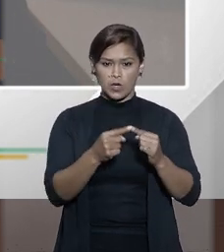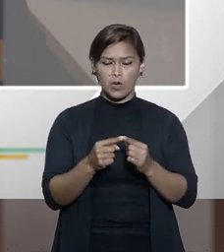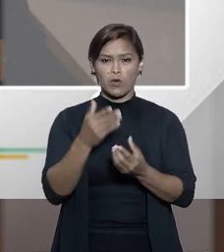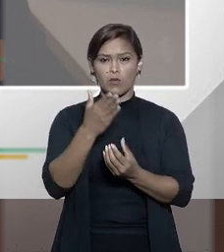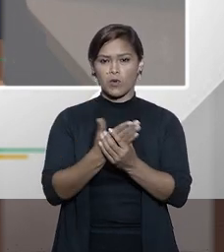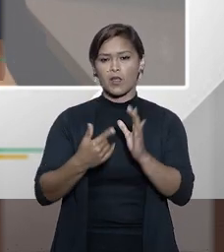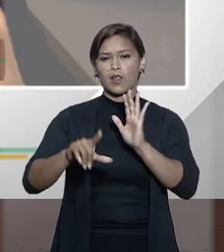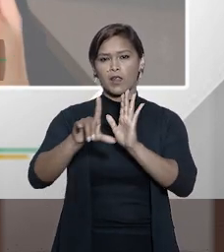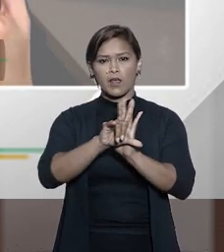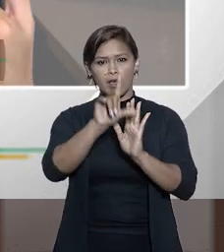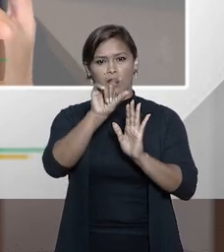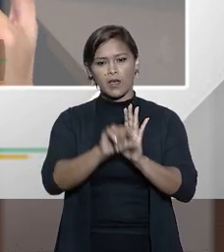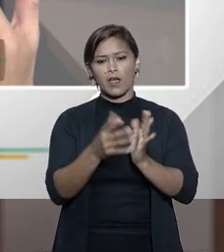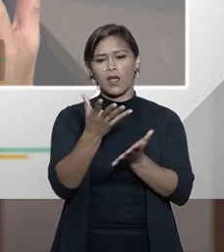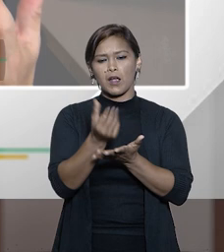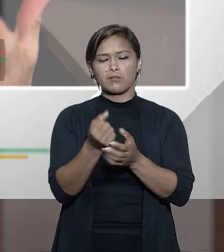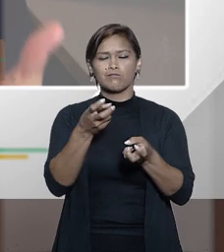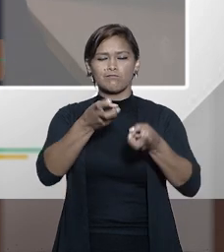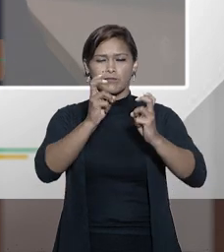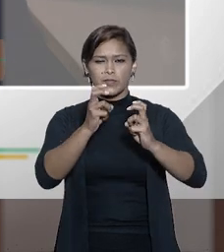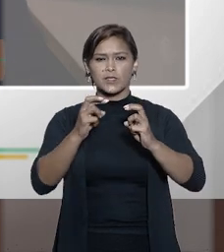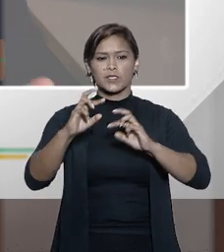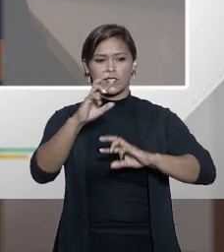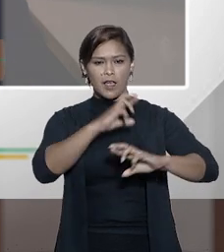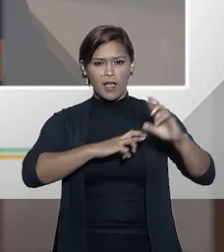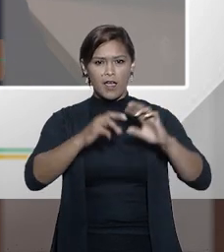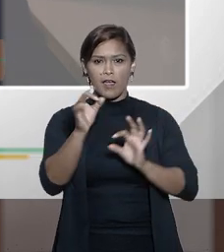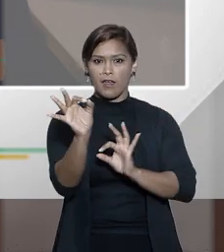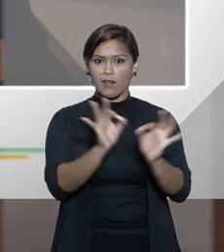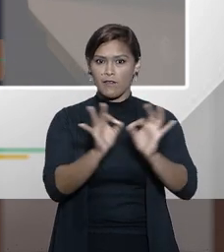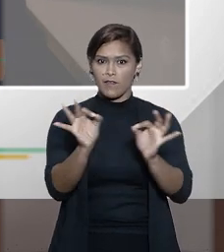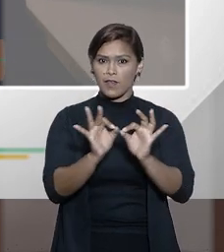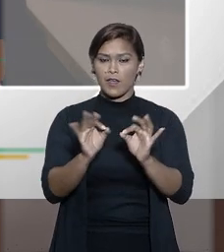o devido processo legal, decisões que observem a ordem pública